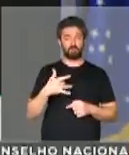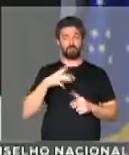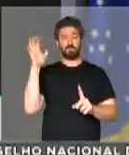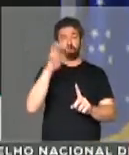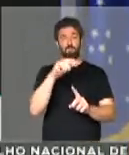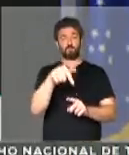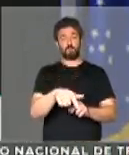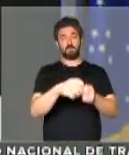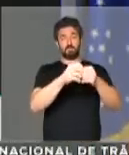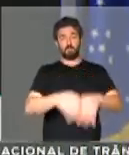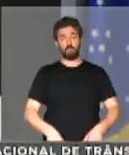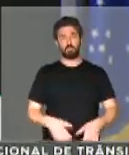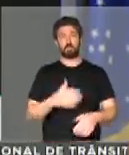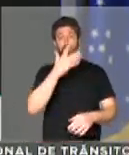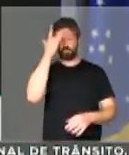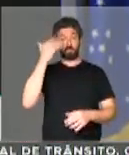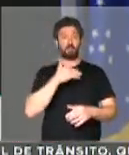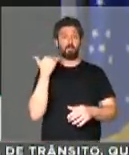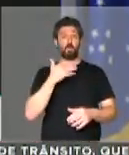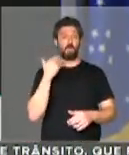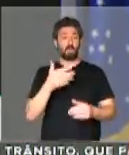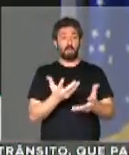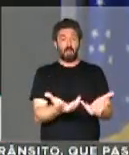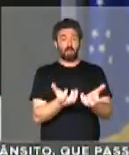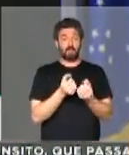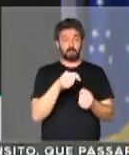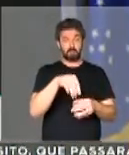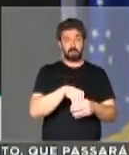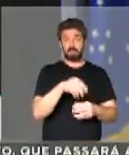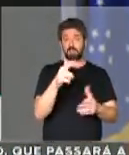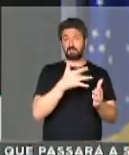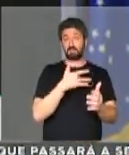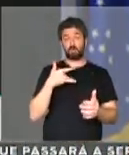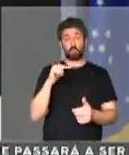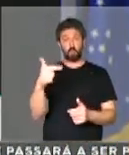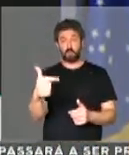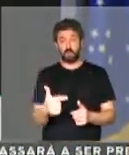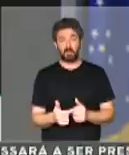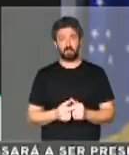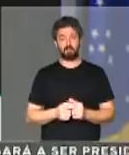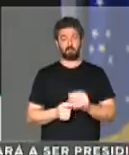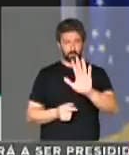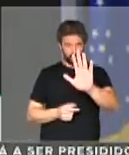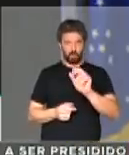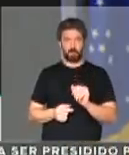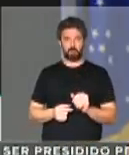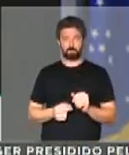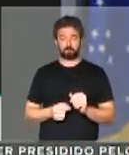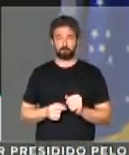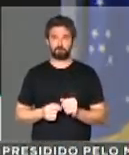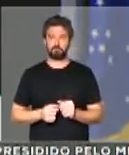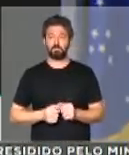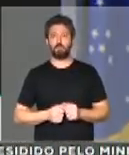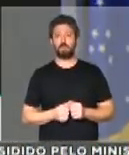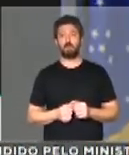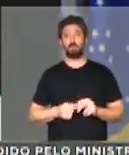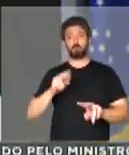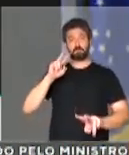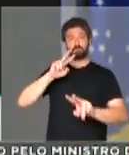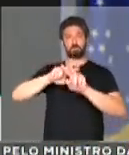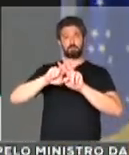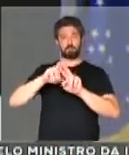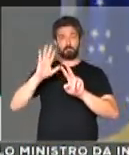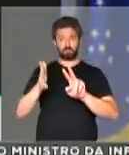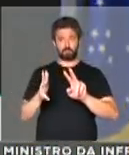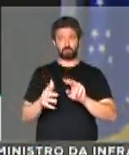pessoas que não têm um mínimo, às vezes, para um atendimento na saúde. Vamos lá. Após a prisão